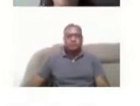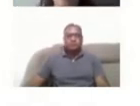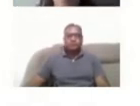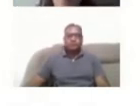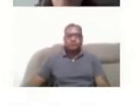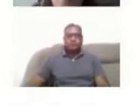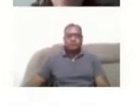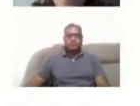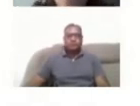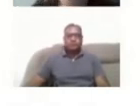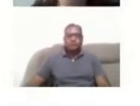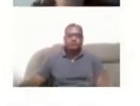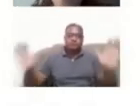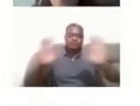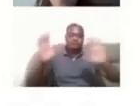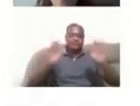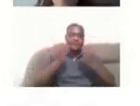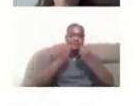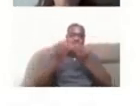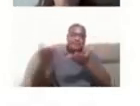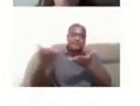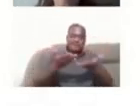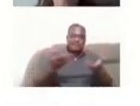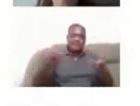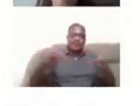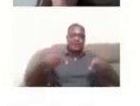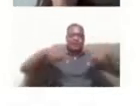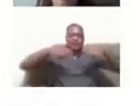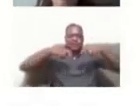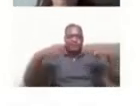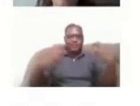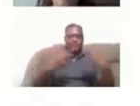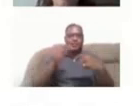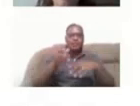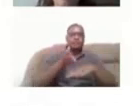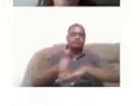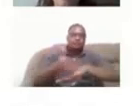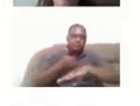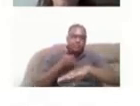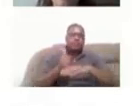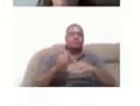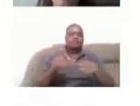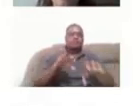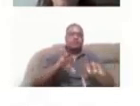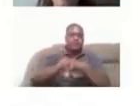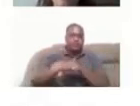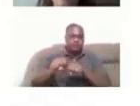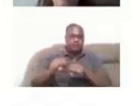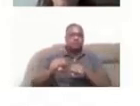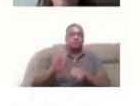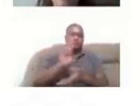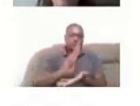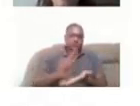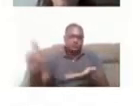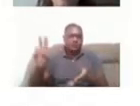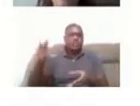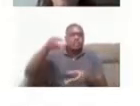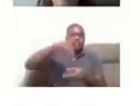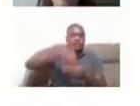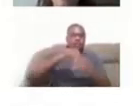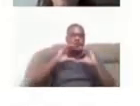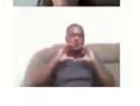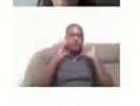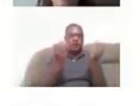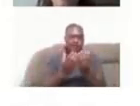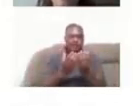Olá, sejam bem-vindos à Mesa Redonda, acessibilidade e formação universitária, que faz parte do Congresso Virtual da UFBA 2021.